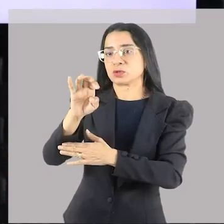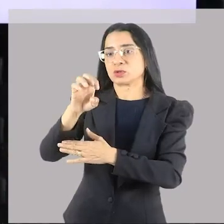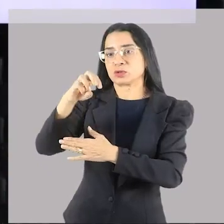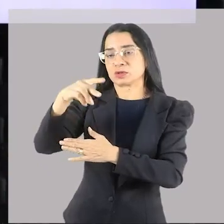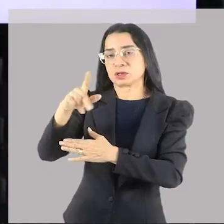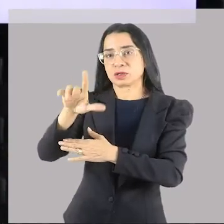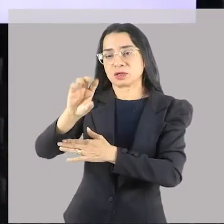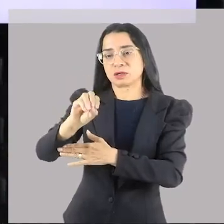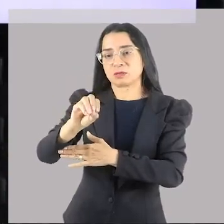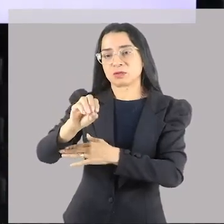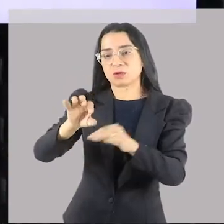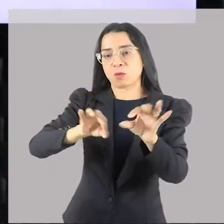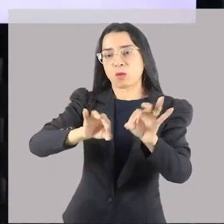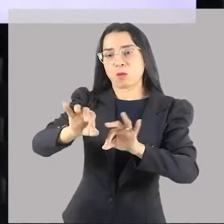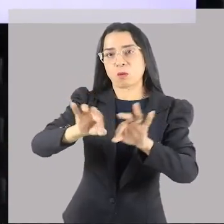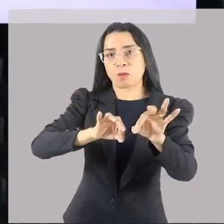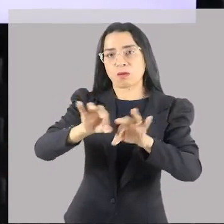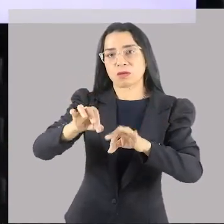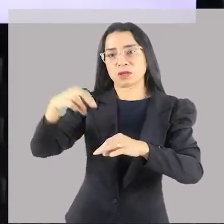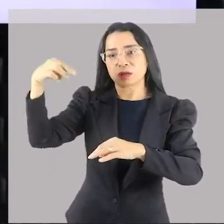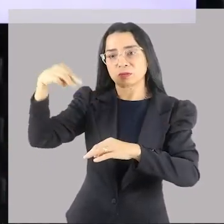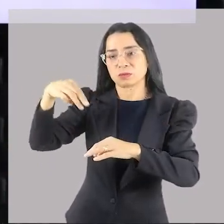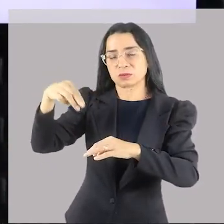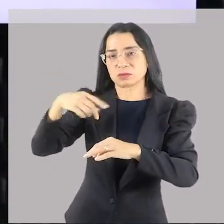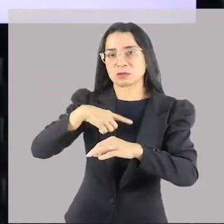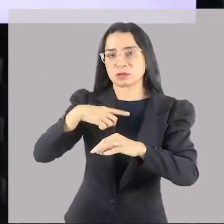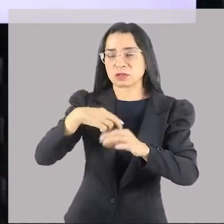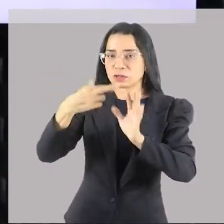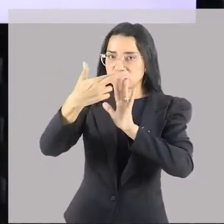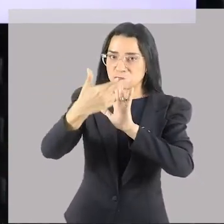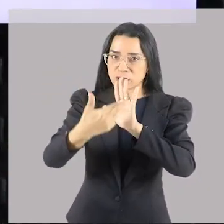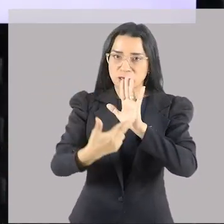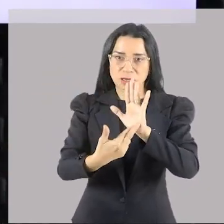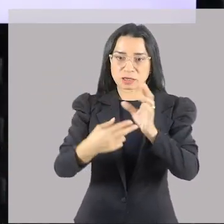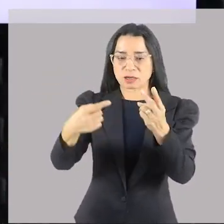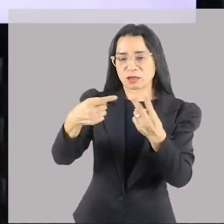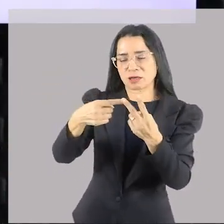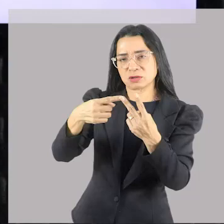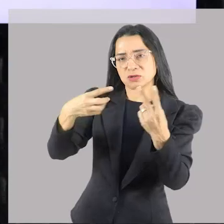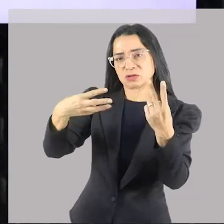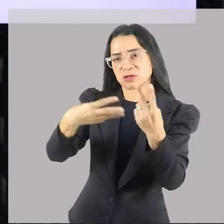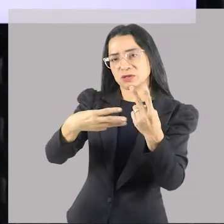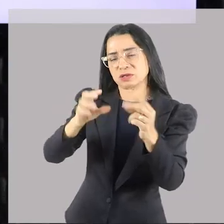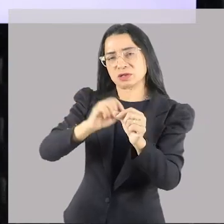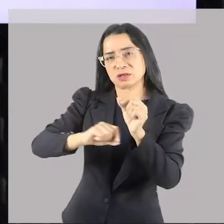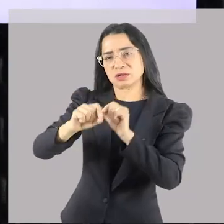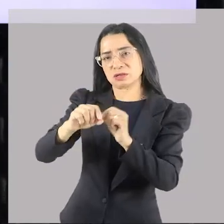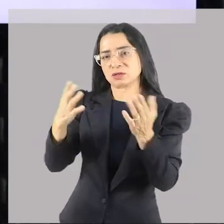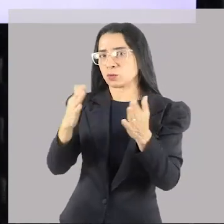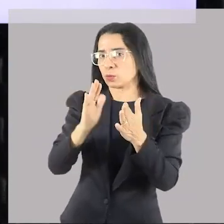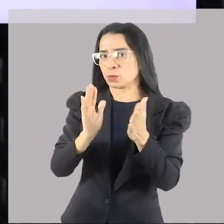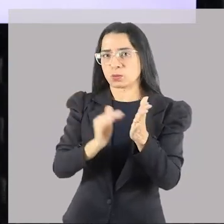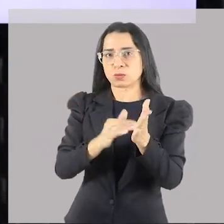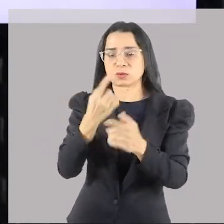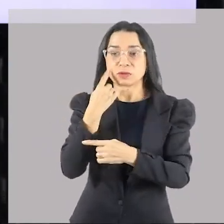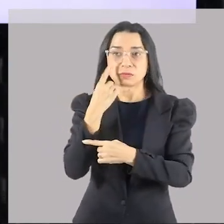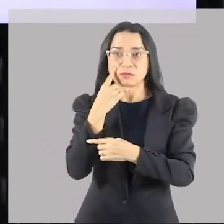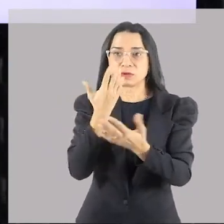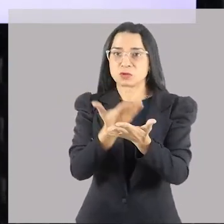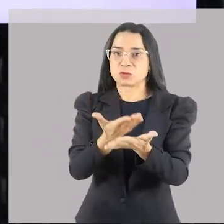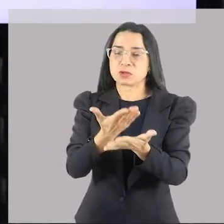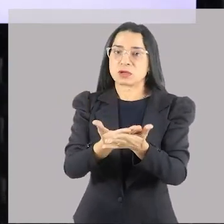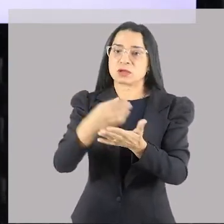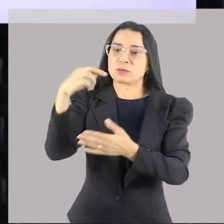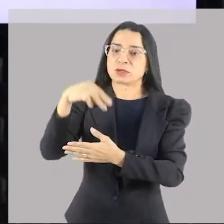organizados matematicamente. Existem regras matemáticas, raiz de três, média aritmética, média geralidade... Tudo que você já viu em matemática